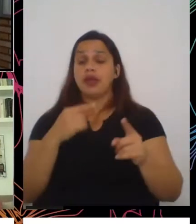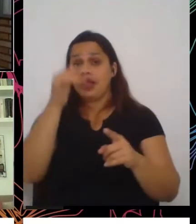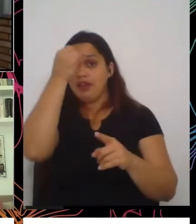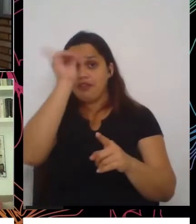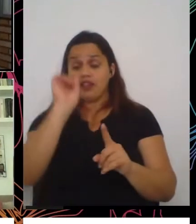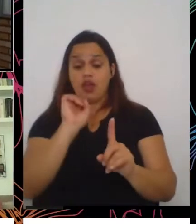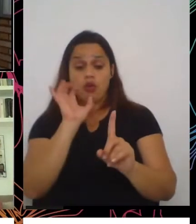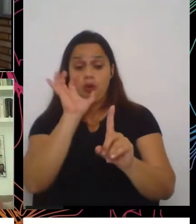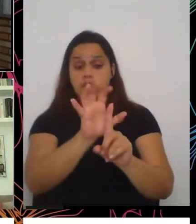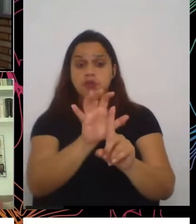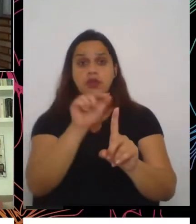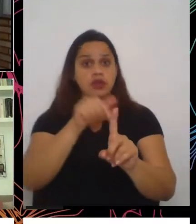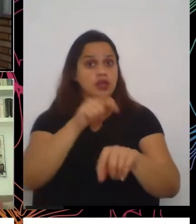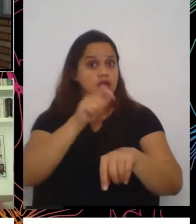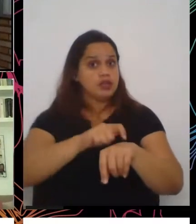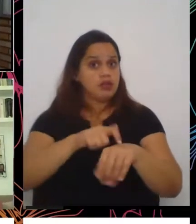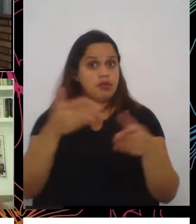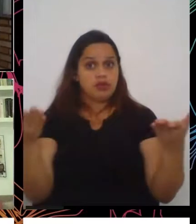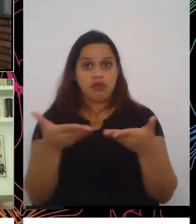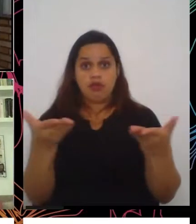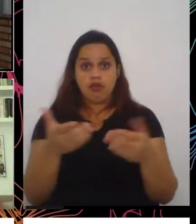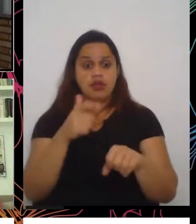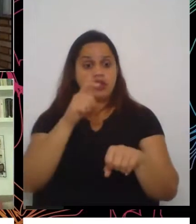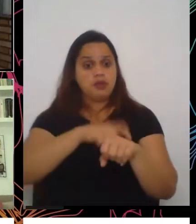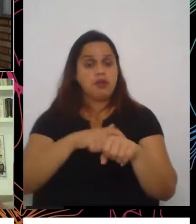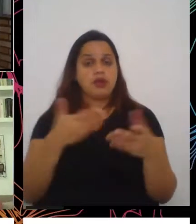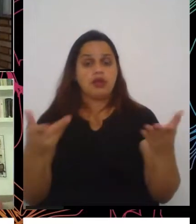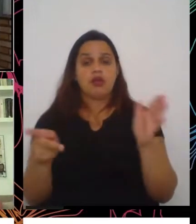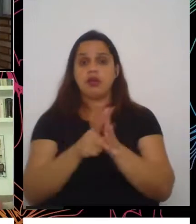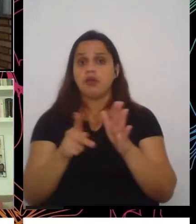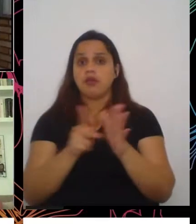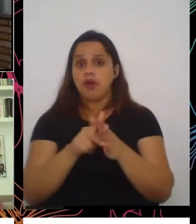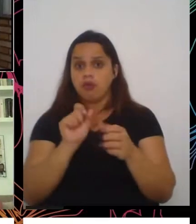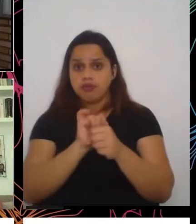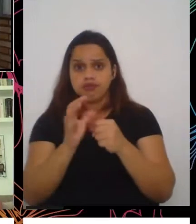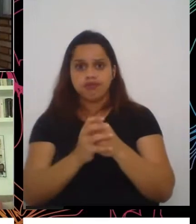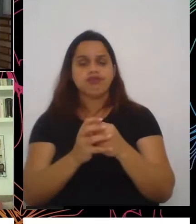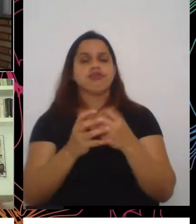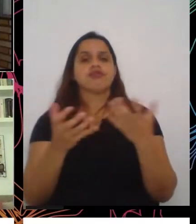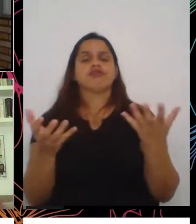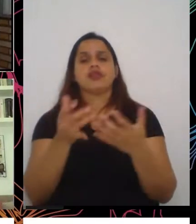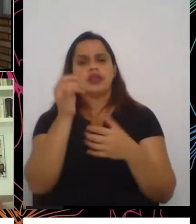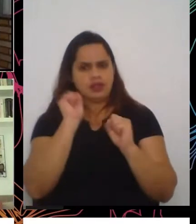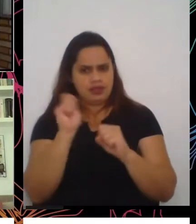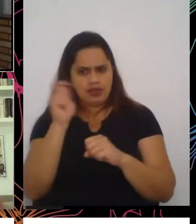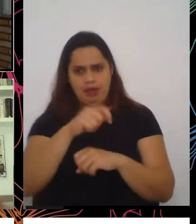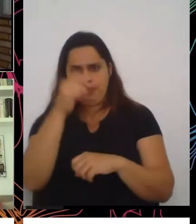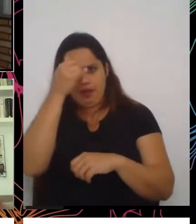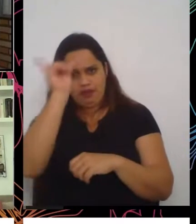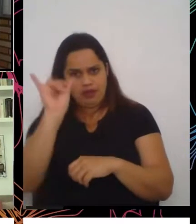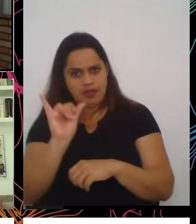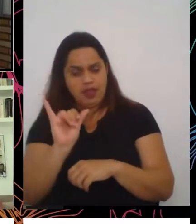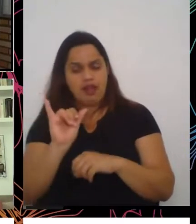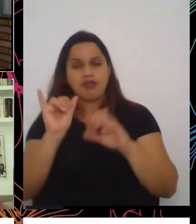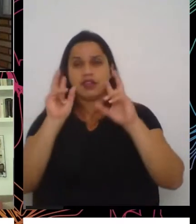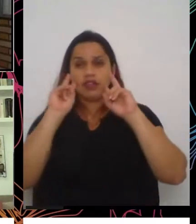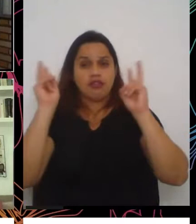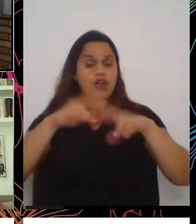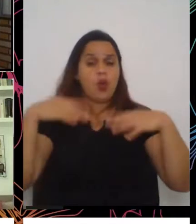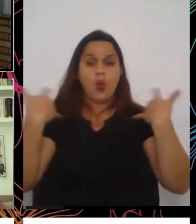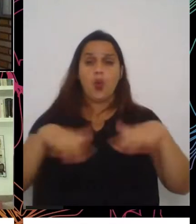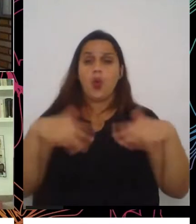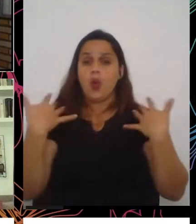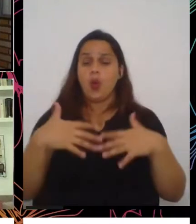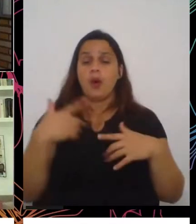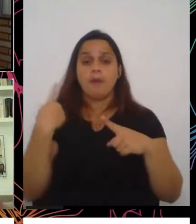como esse que nós vivemos, um momento pandêmico, fossem tão gritantes. Esse cenário, ele demonstra um